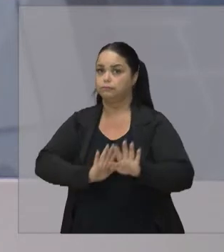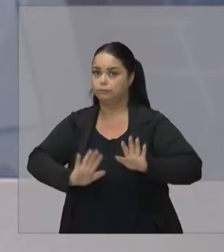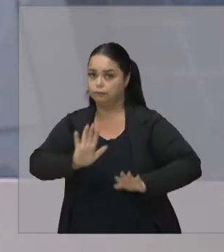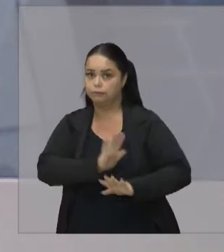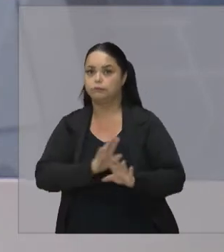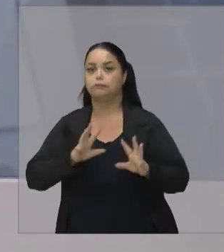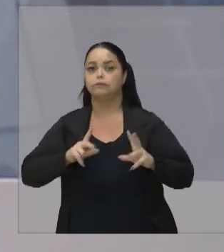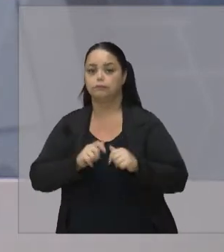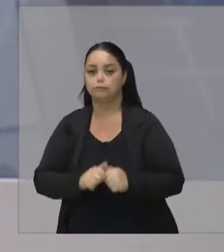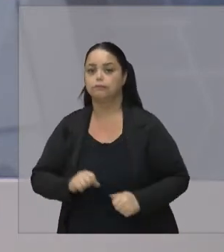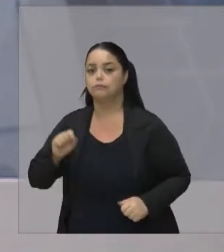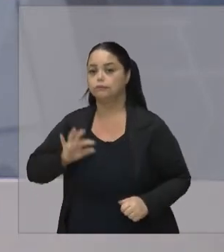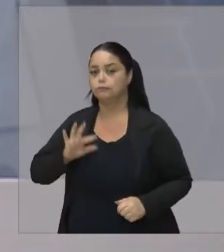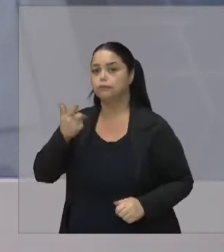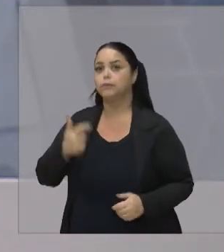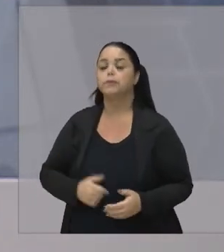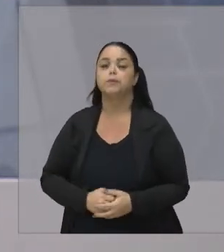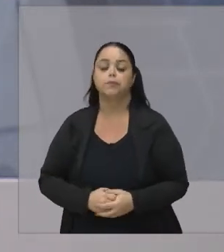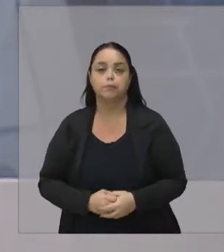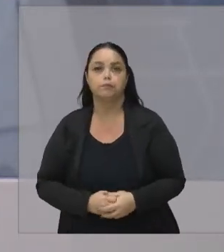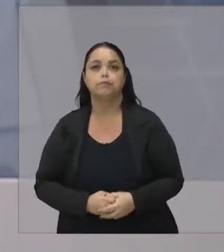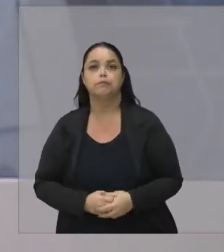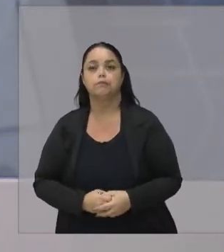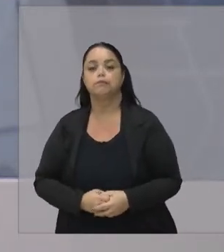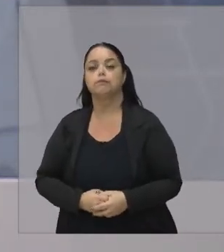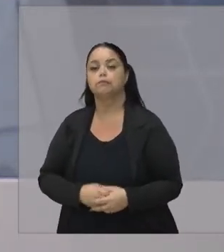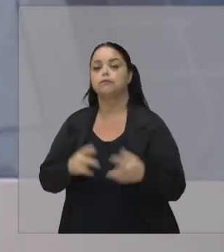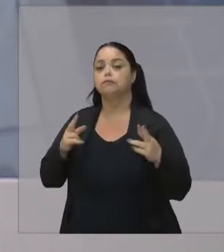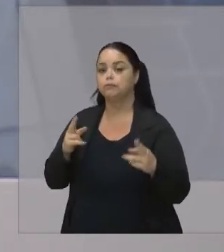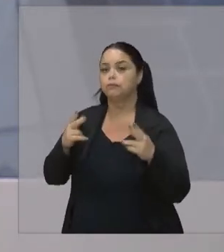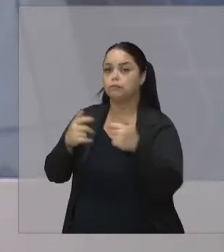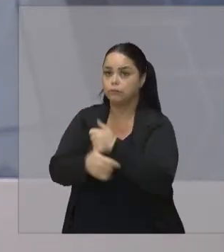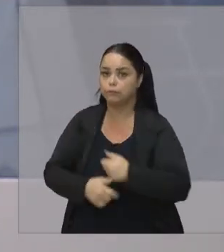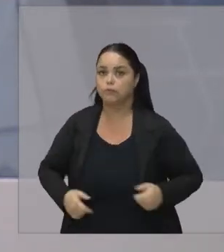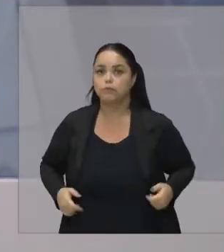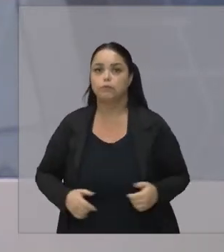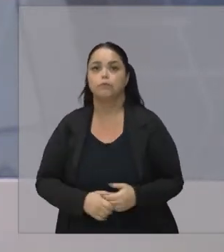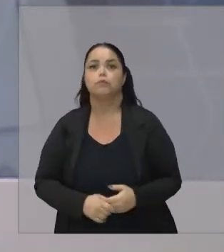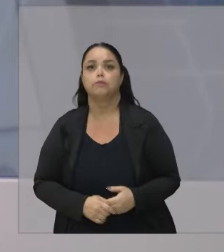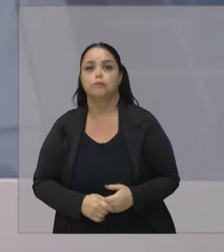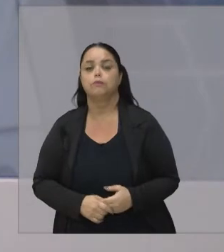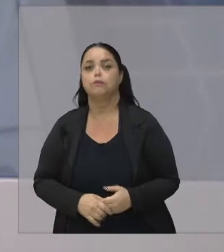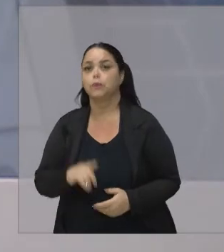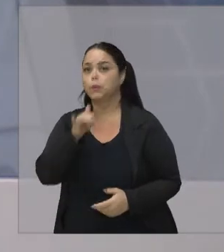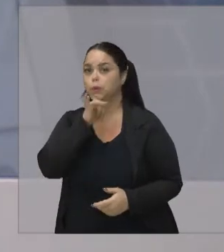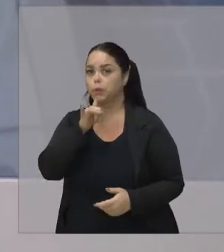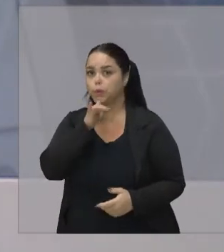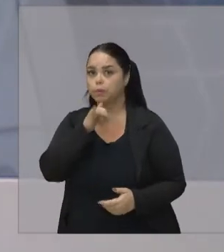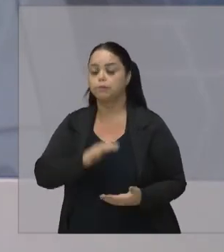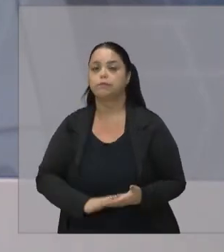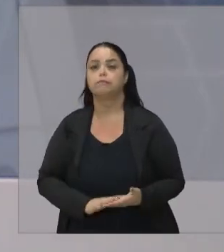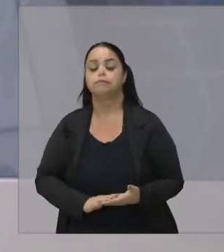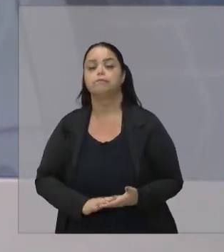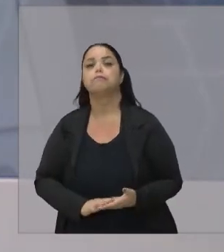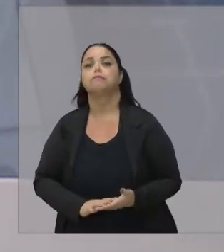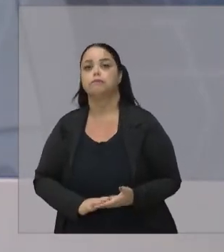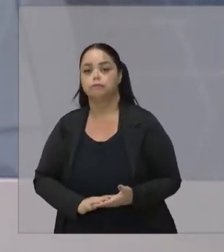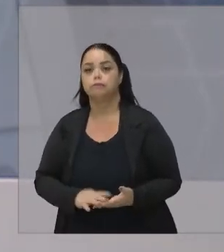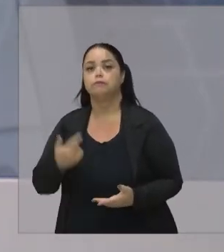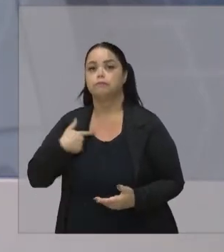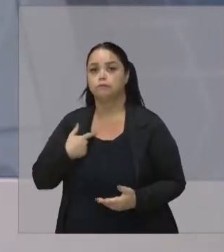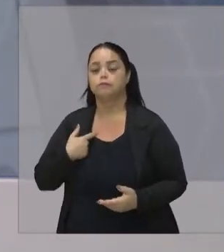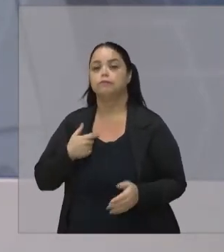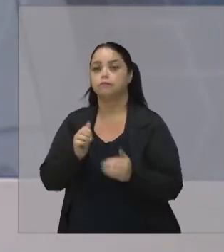Para que tudo Acontecesse Então dessa mesma maneira Esse exemplo No sentido De a gente